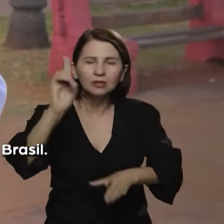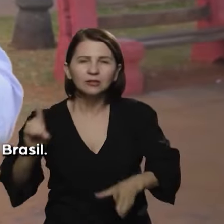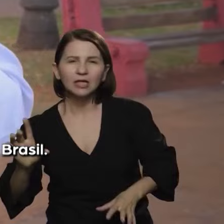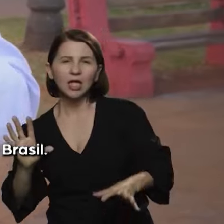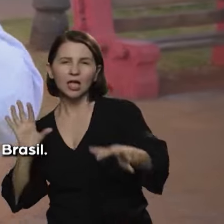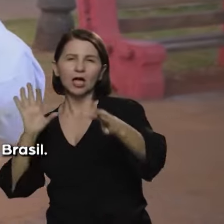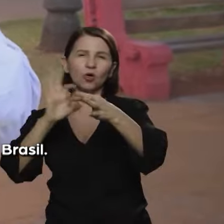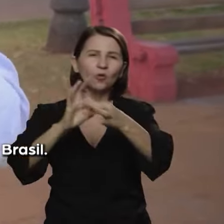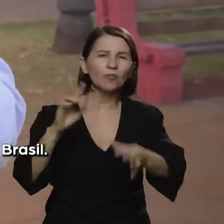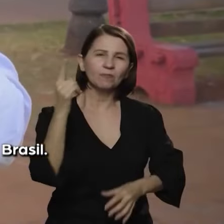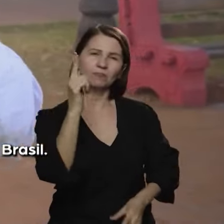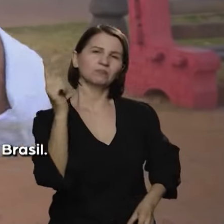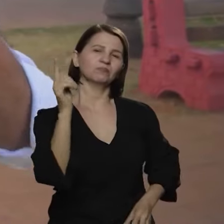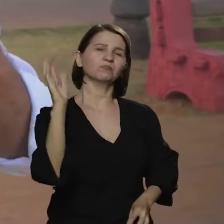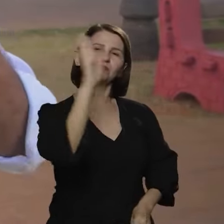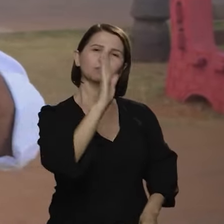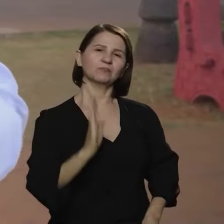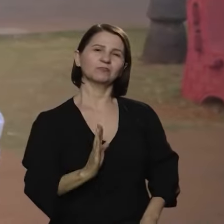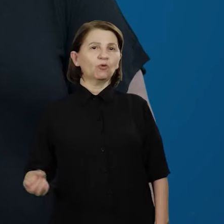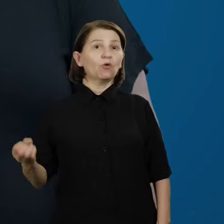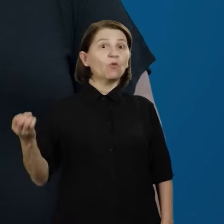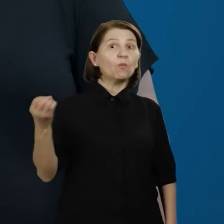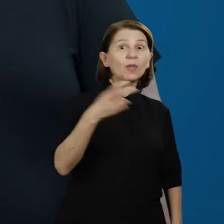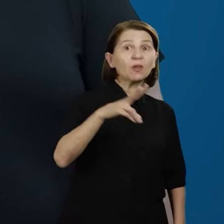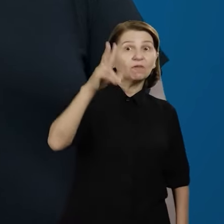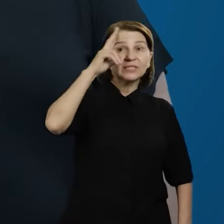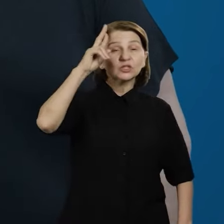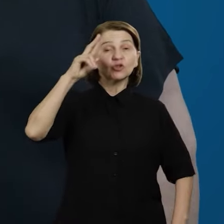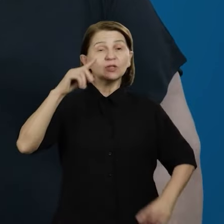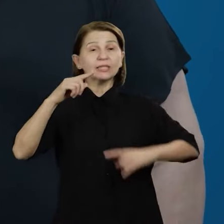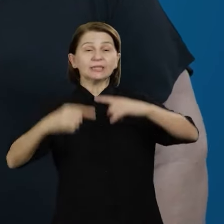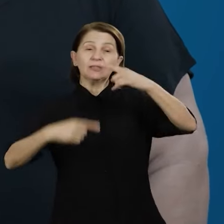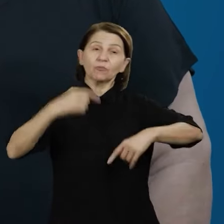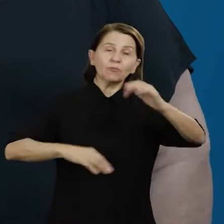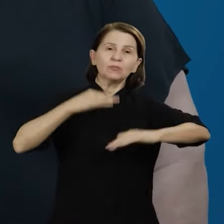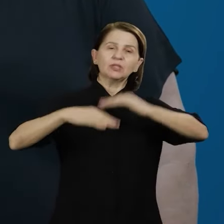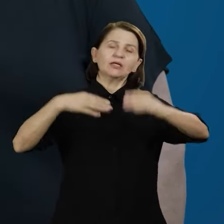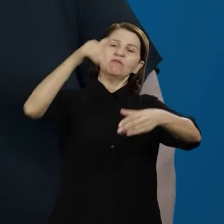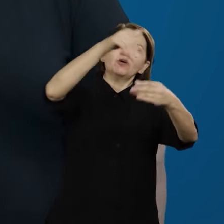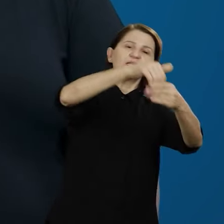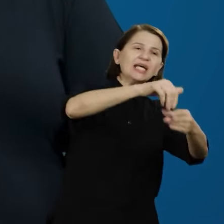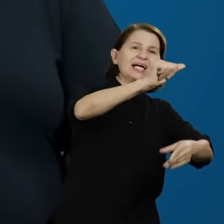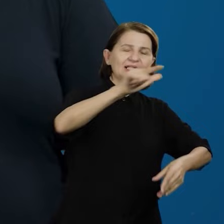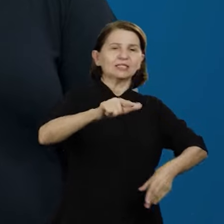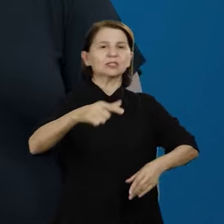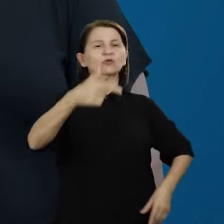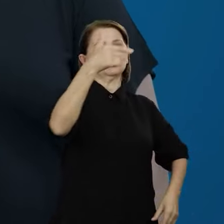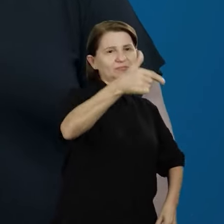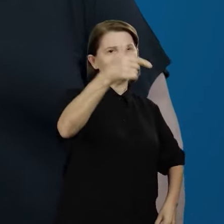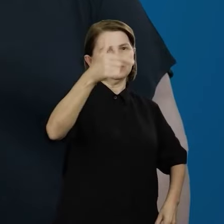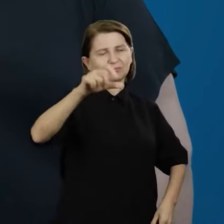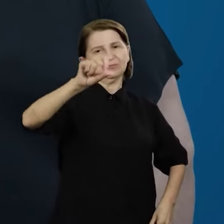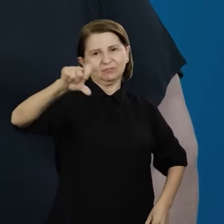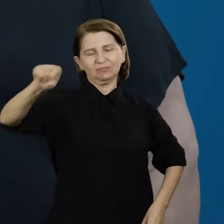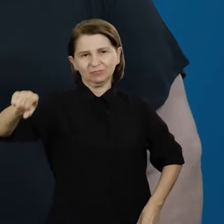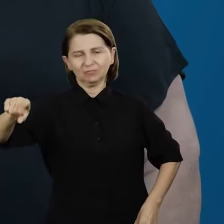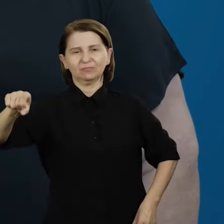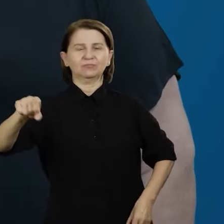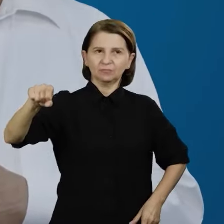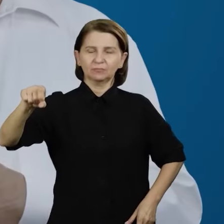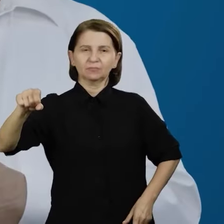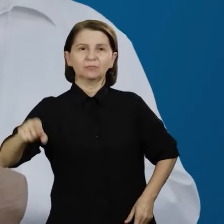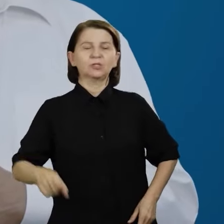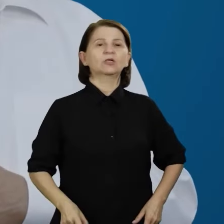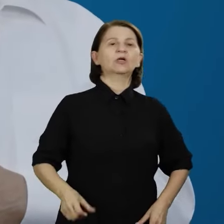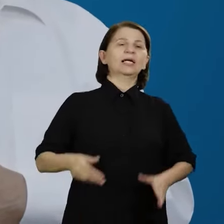que quer Goiás de mãos dadas com o Brasil. Construindo uma nova história na política. Vote Alessandro Carvalho, 22999.